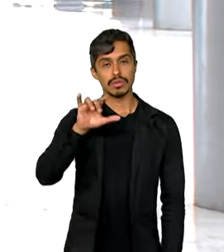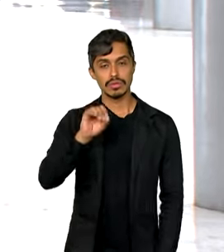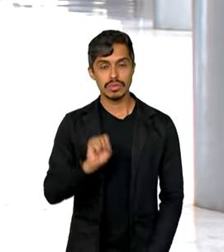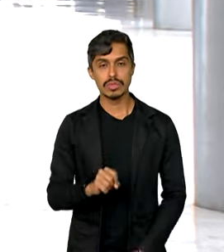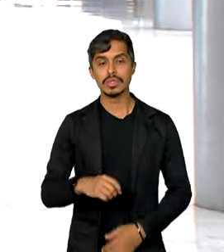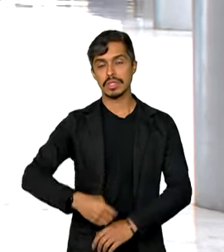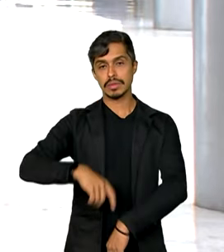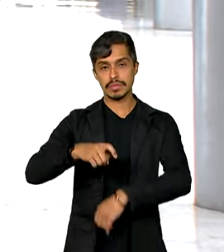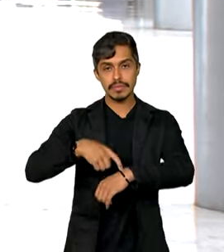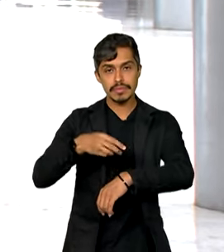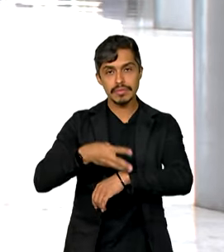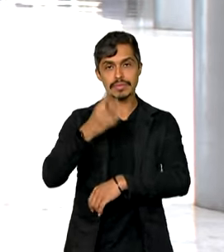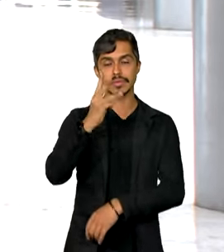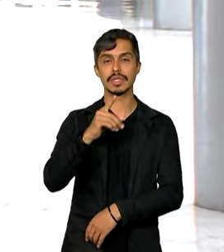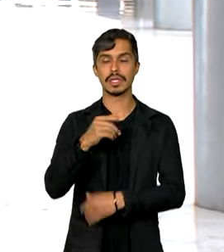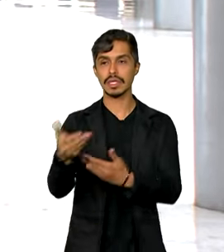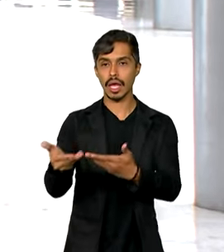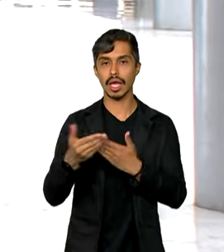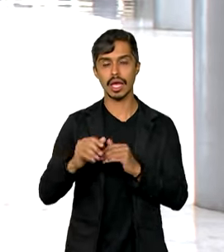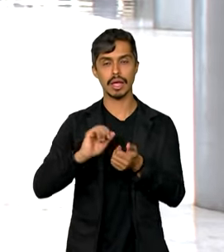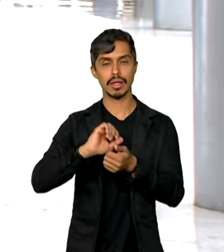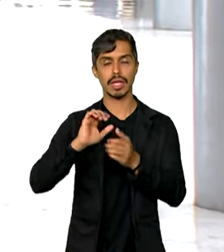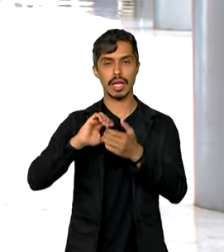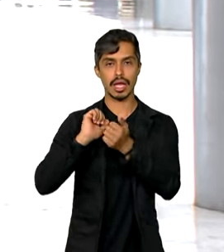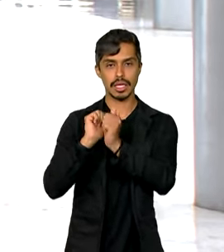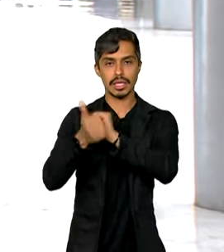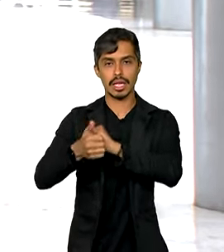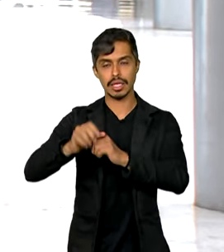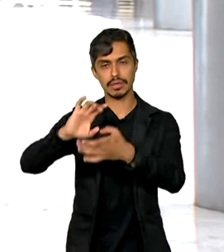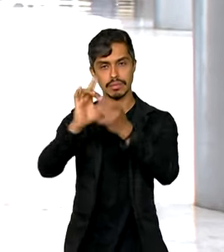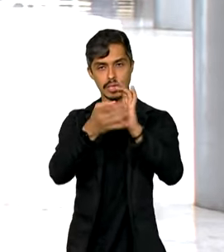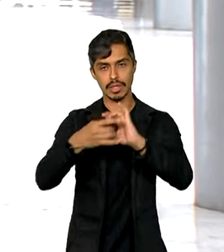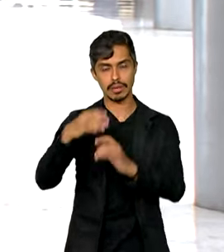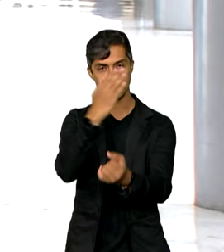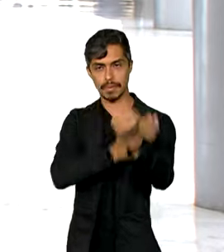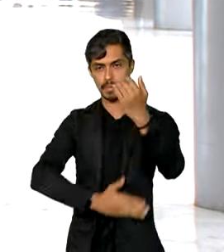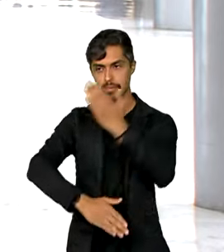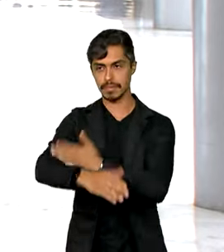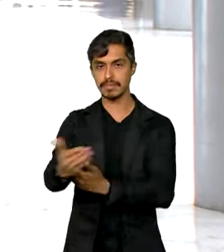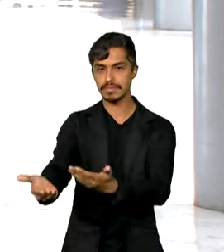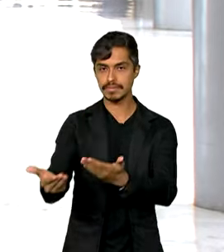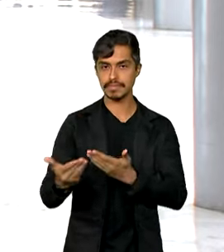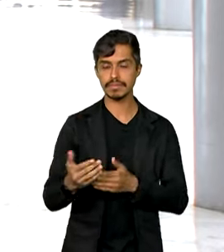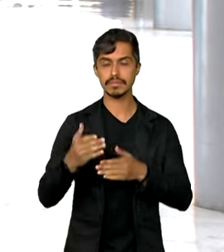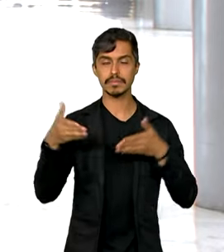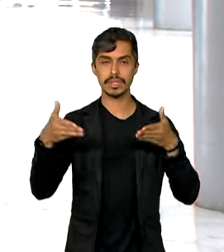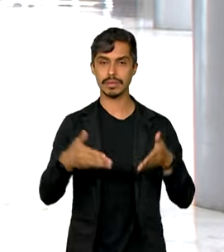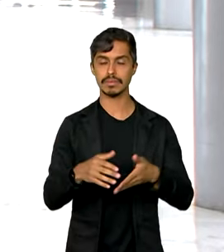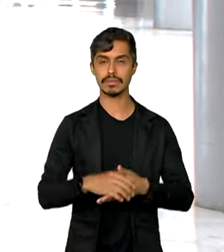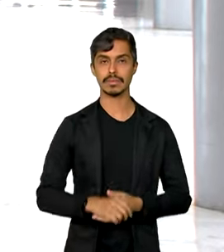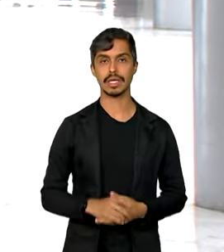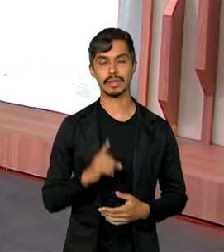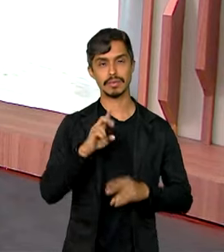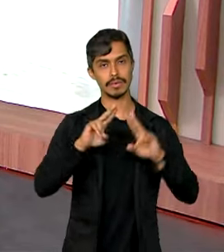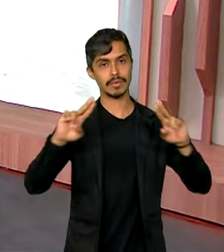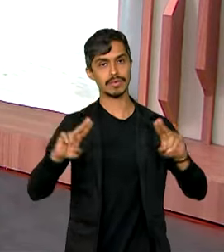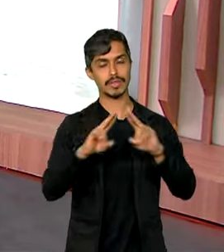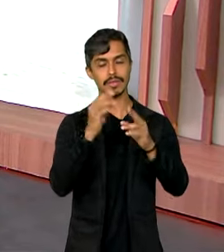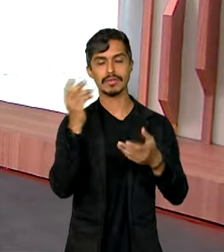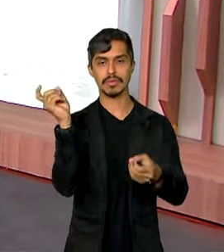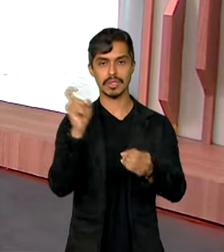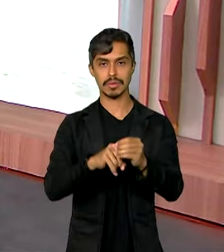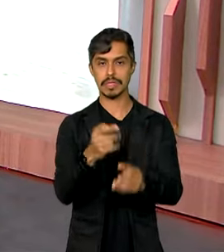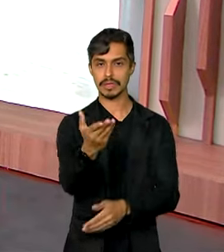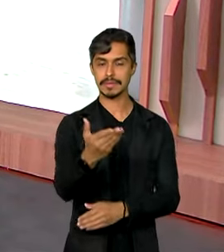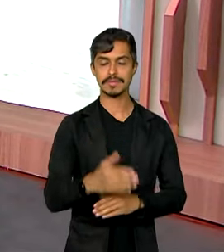recebe atletas paralímpicos que participaram dos Jogos Paralímpicos de Paris. Vanessa, volto com você. Ok, Jéssica,